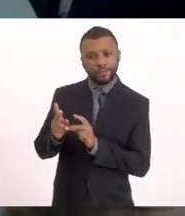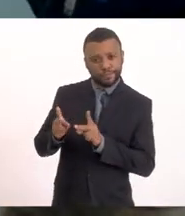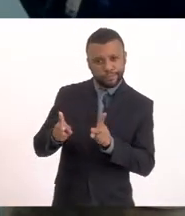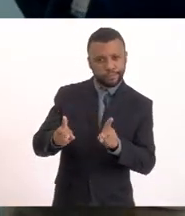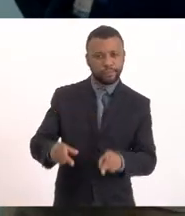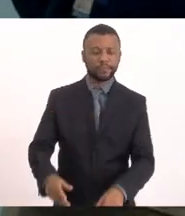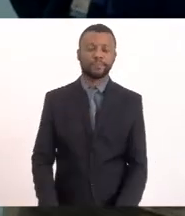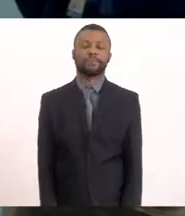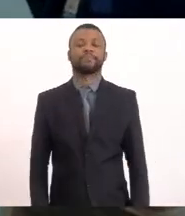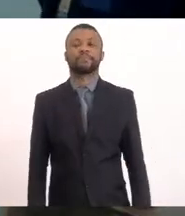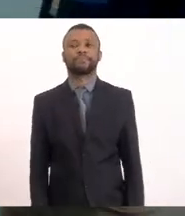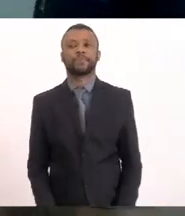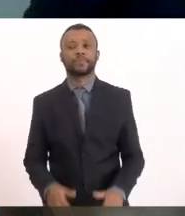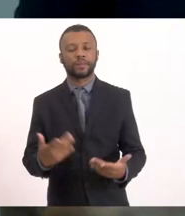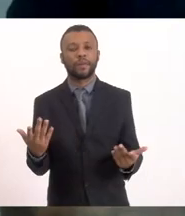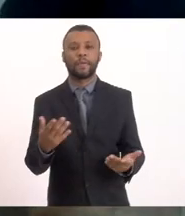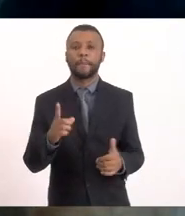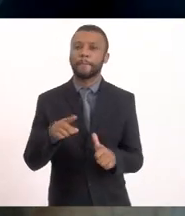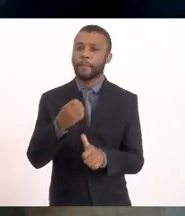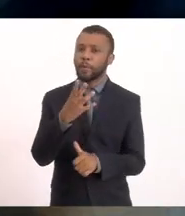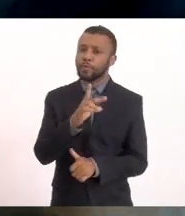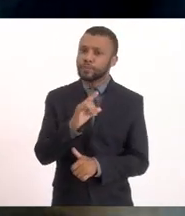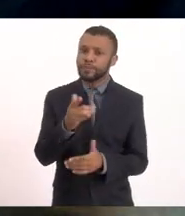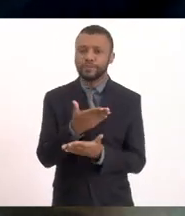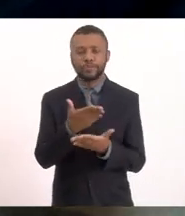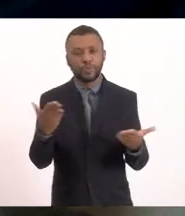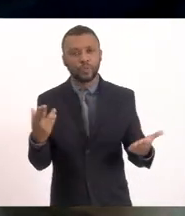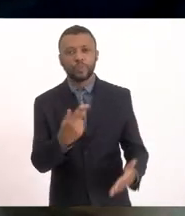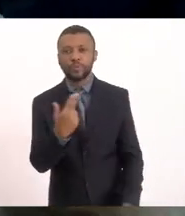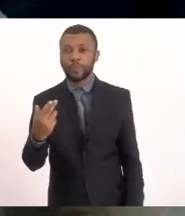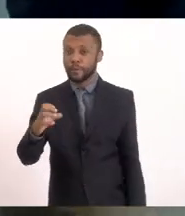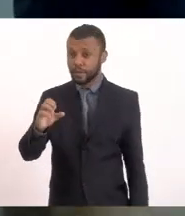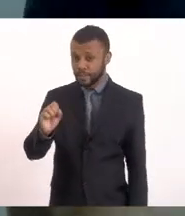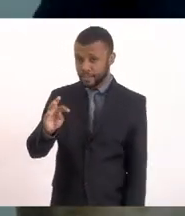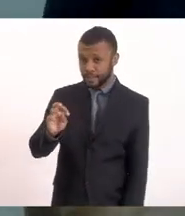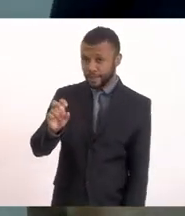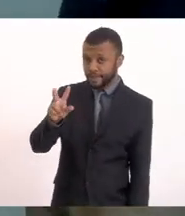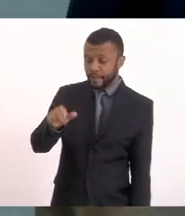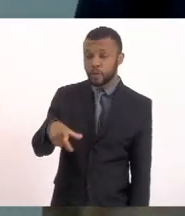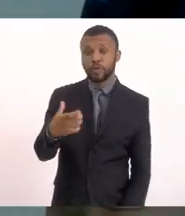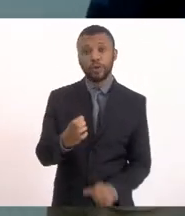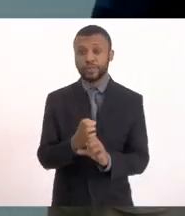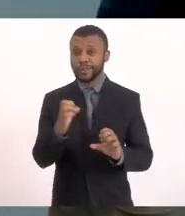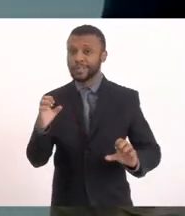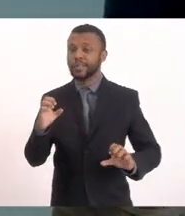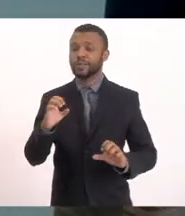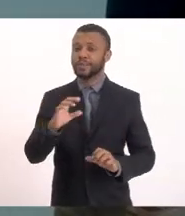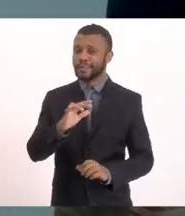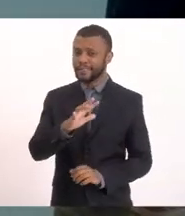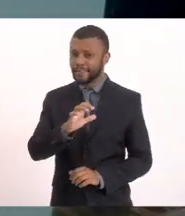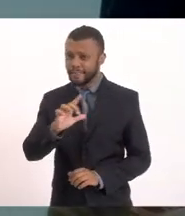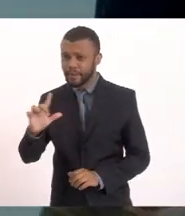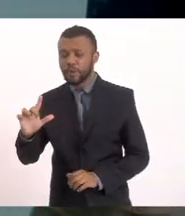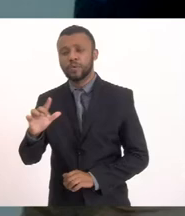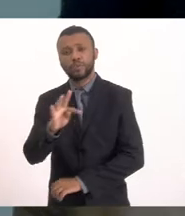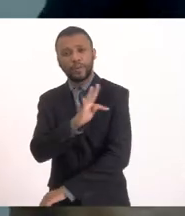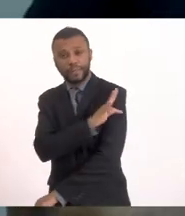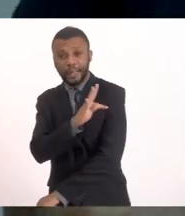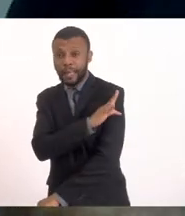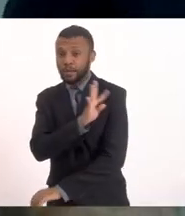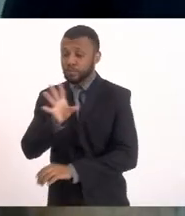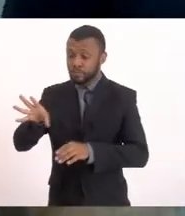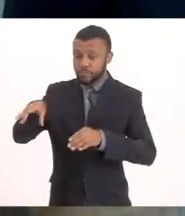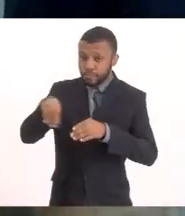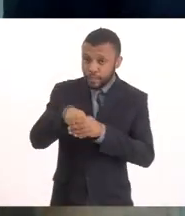primeiramente bom dia a todos Eu sou o Estevam, sou engenheiro civil Estou ocupando o cargo de assessor técnico da Diretoria de Recuperação Ambiental